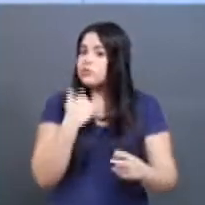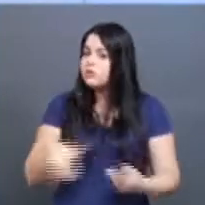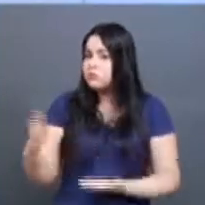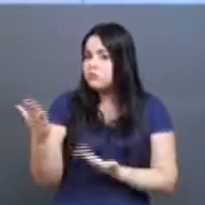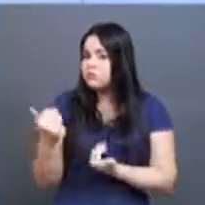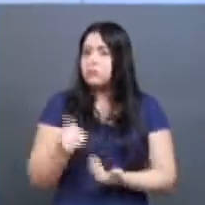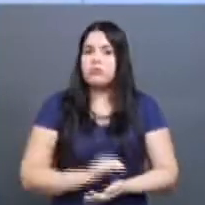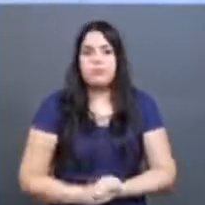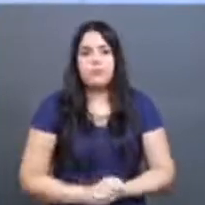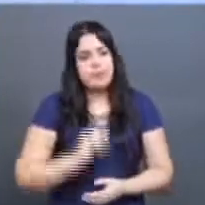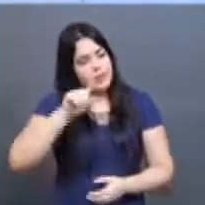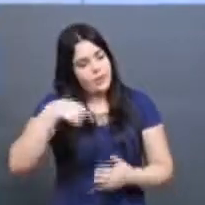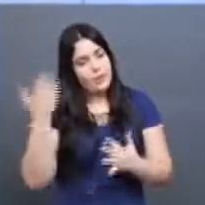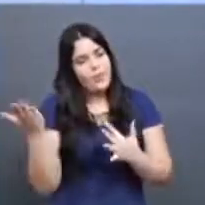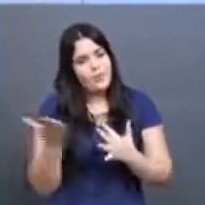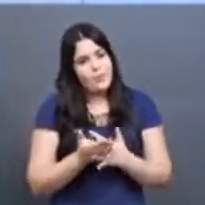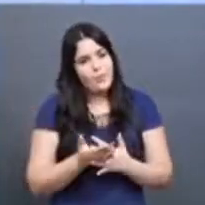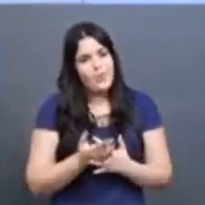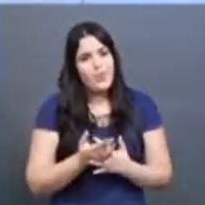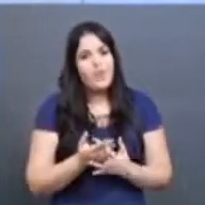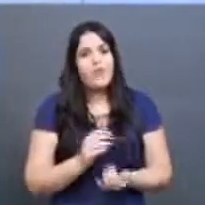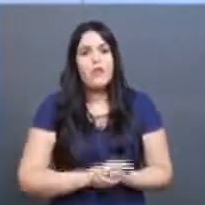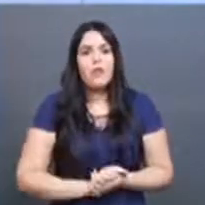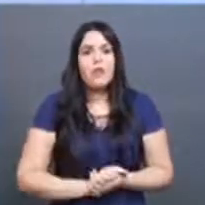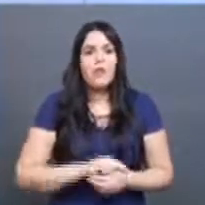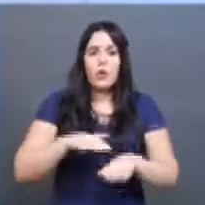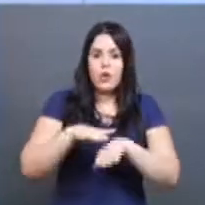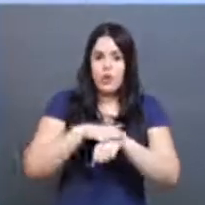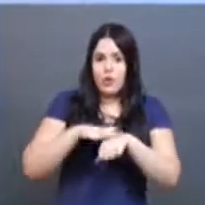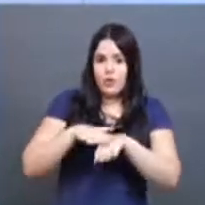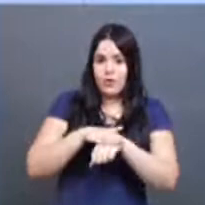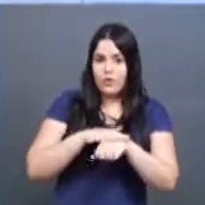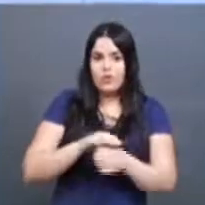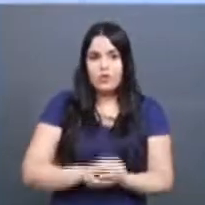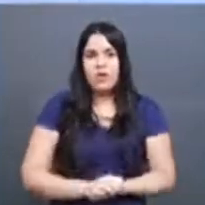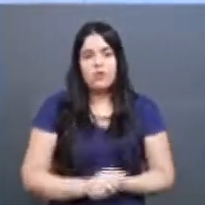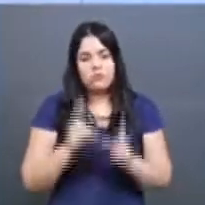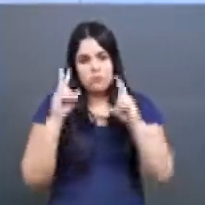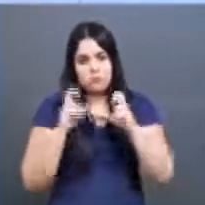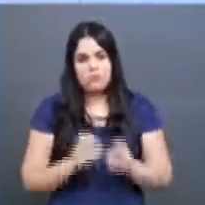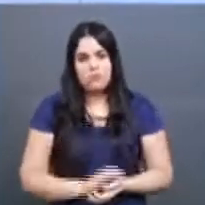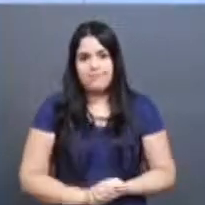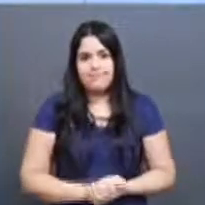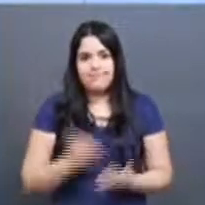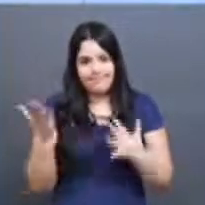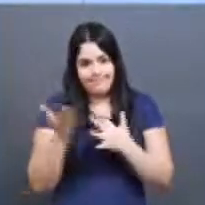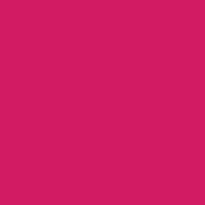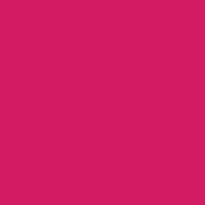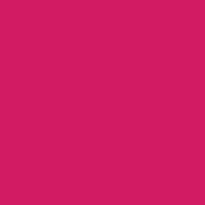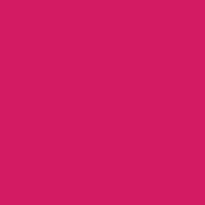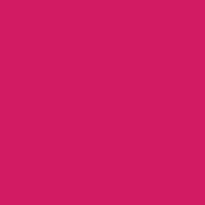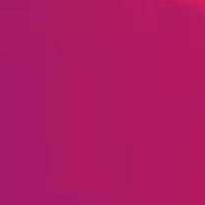adolescência? Depois do intervalo, nós vamos conversar sobre essa e outras questões. Voltamos já.